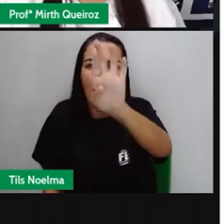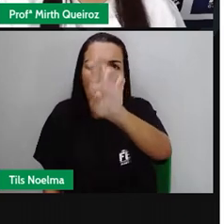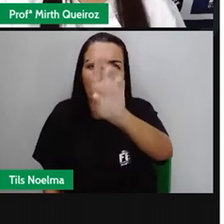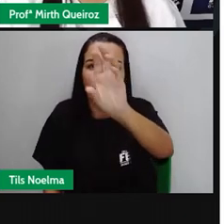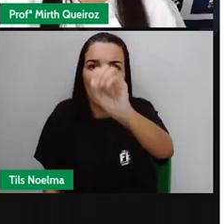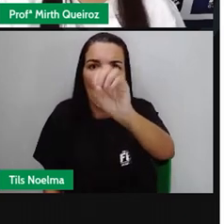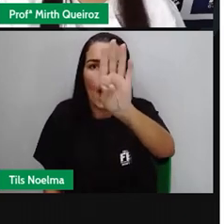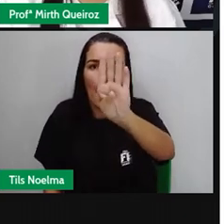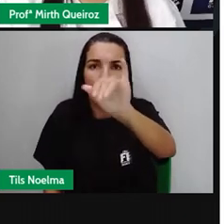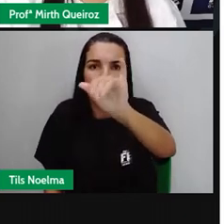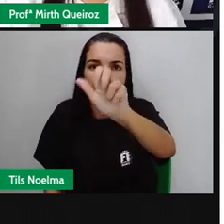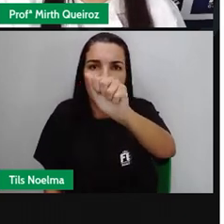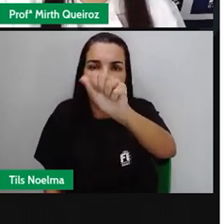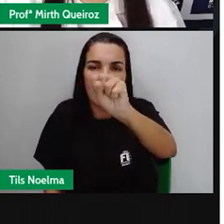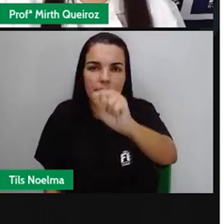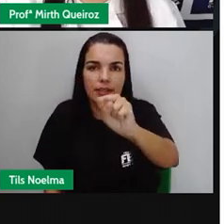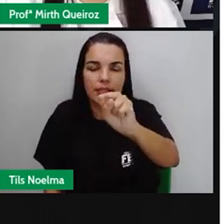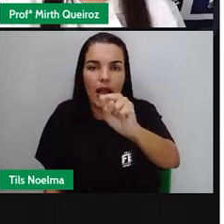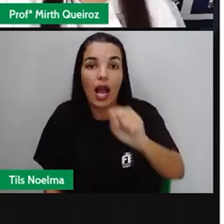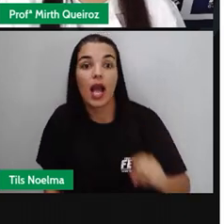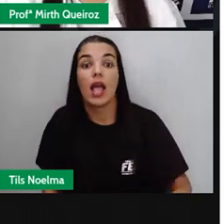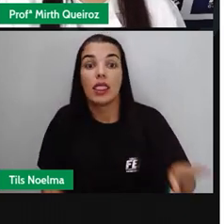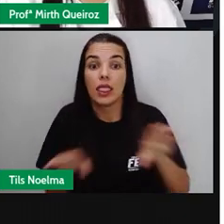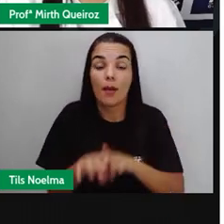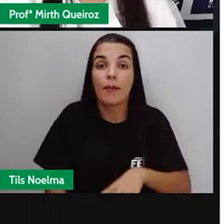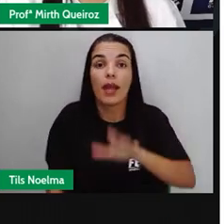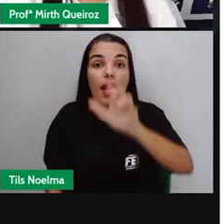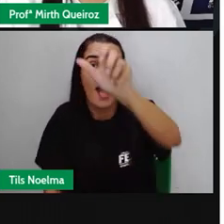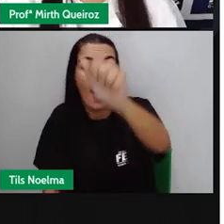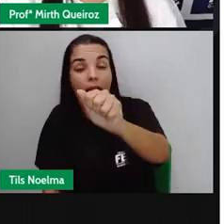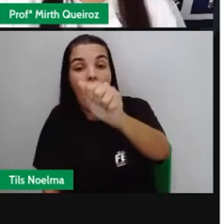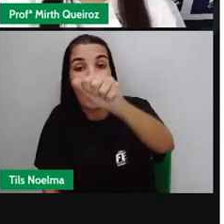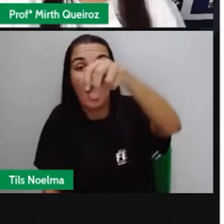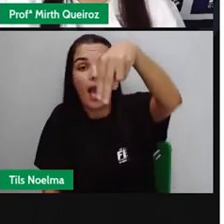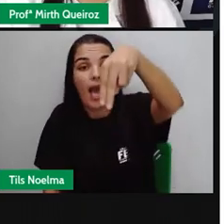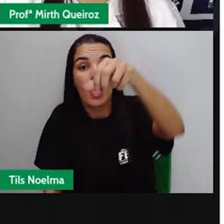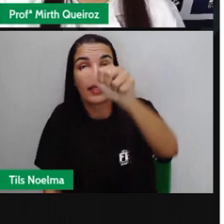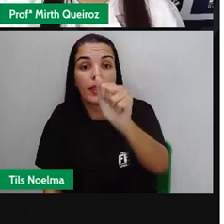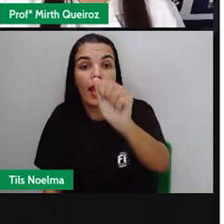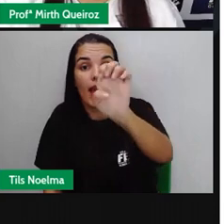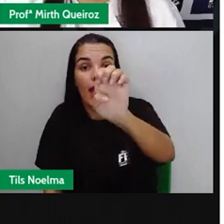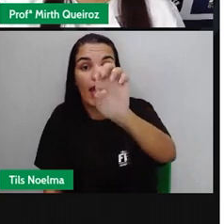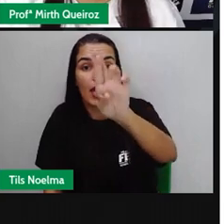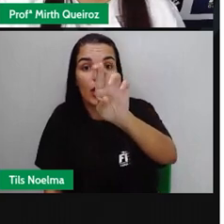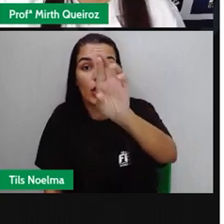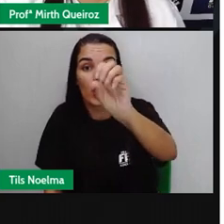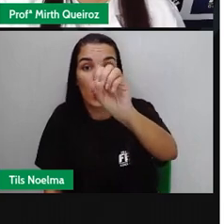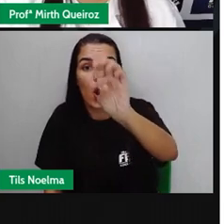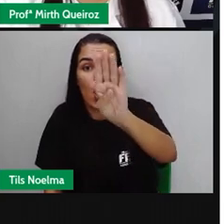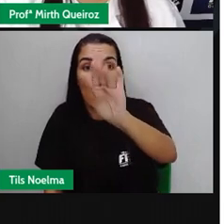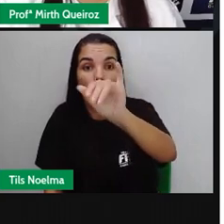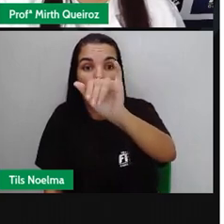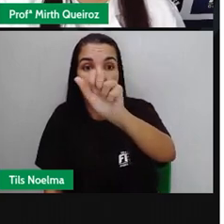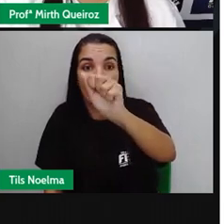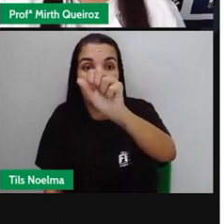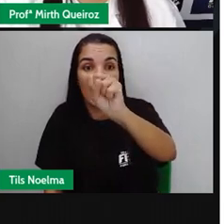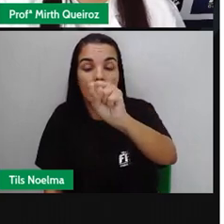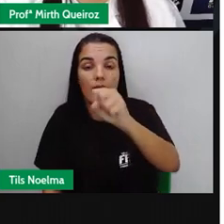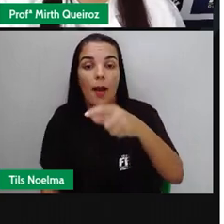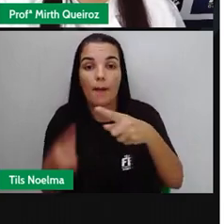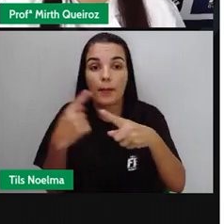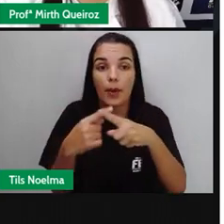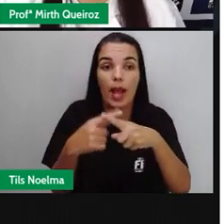necessidade do oxigênio nos processos de obtenção de energia. Tem bactérias que precisam do oxigênio para